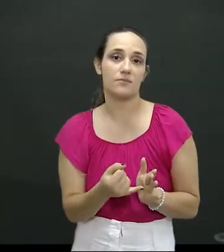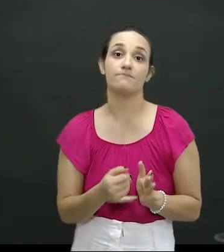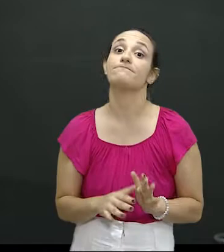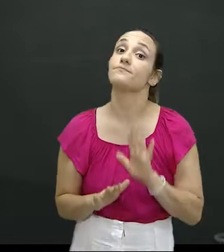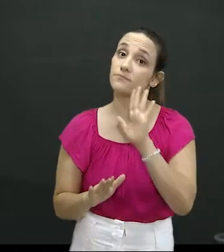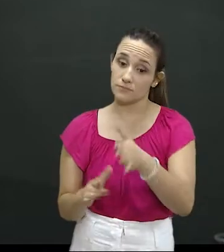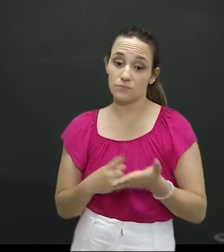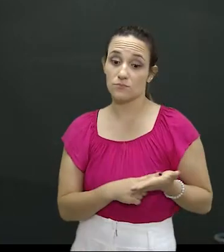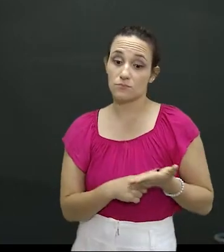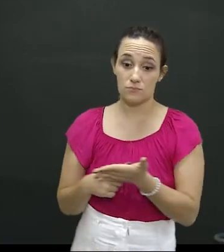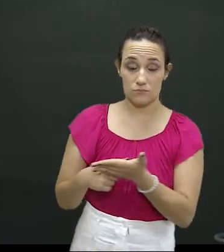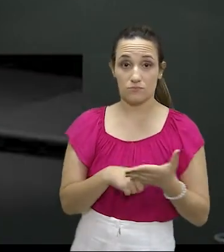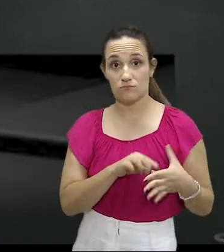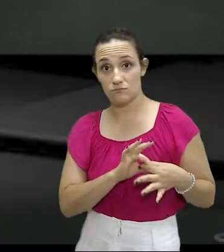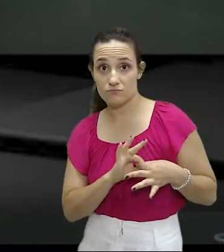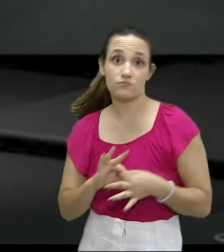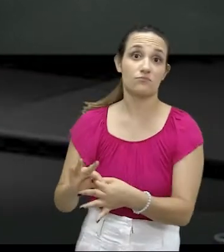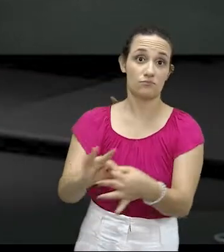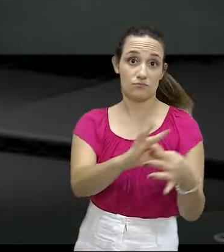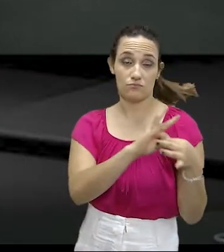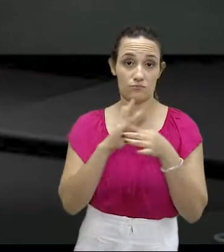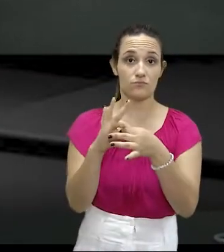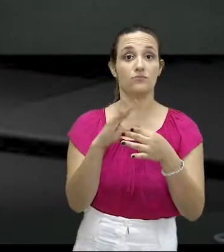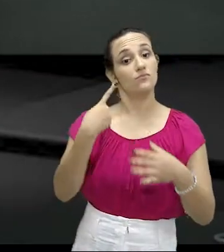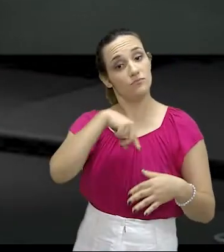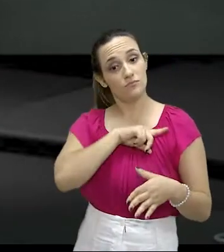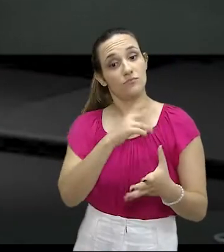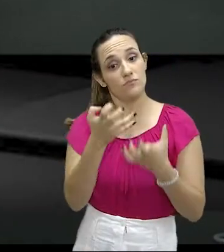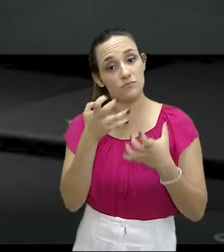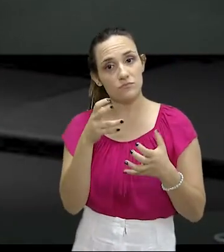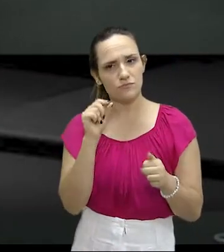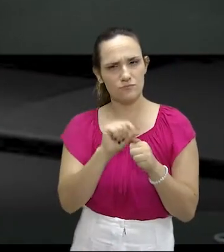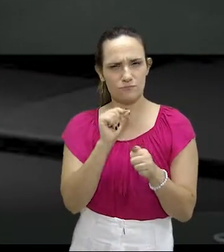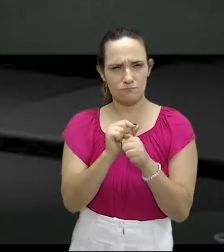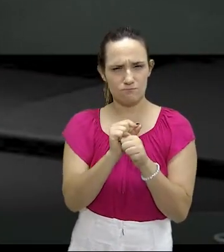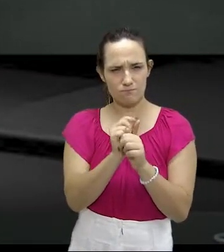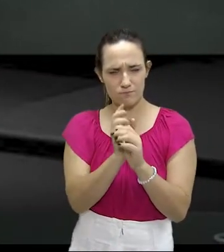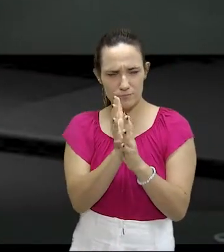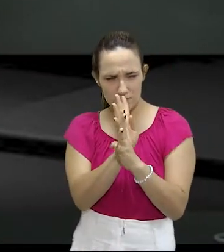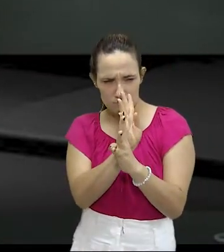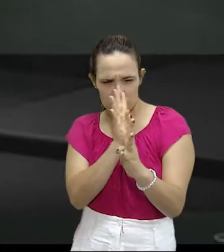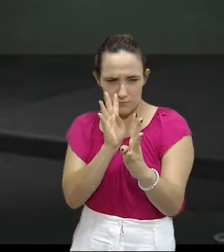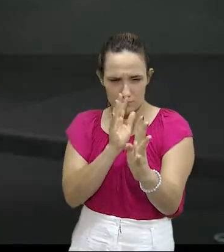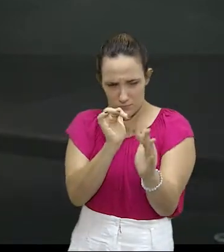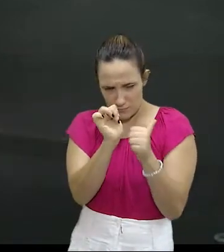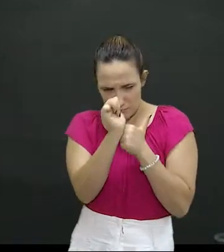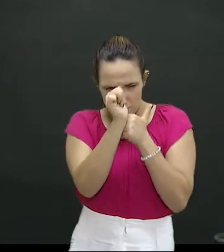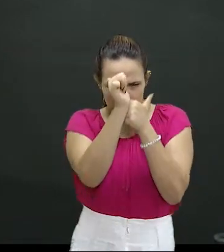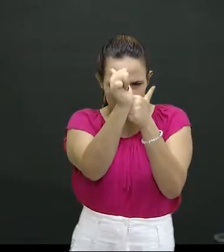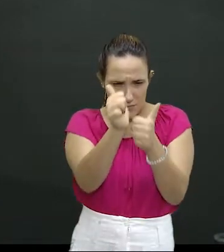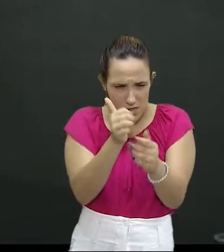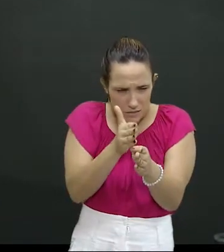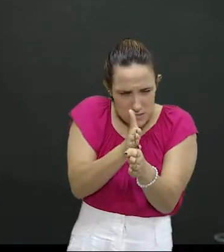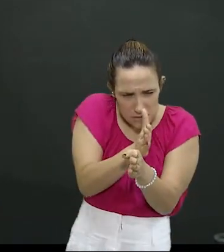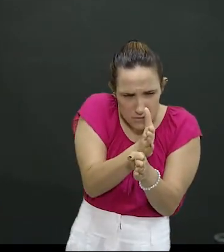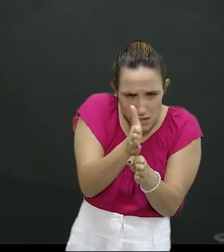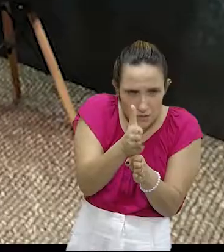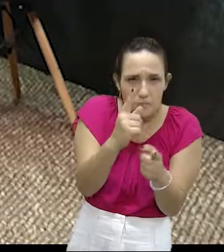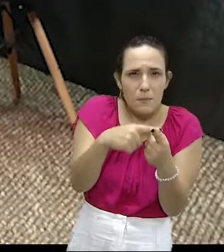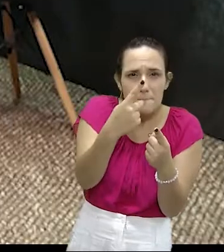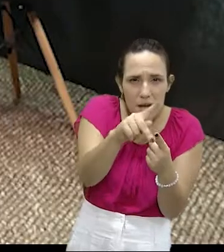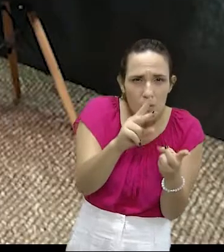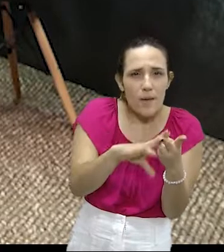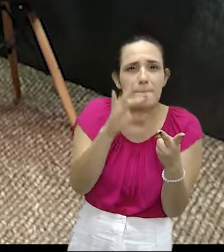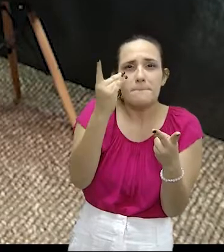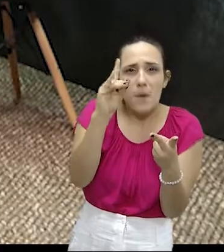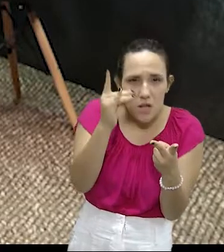as forças aí, buscamos ali fazer um cerco em toda a nossa fronteira, nas divisas também com os estados, a fronteira com Paraguai